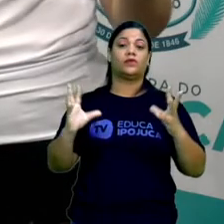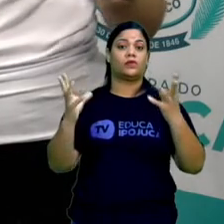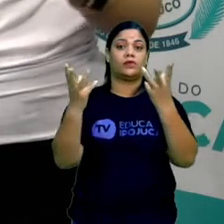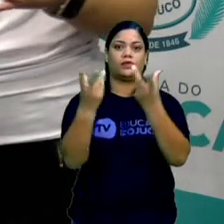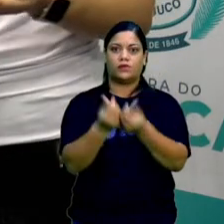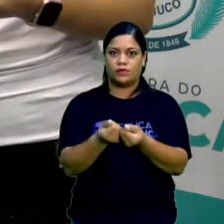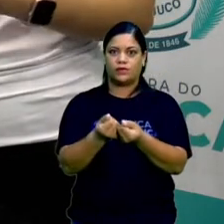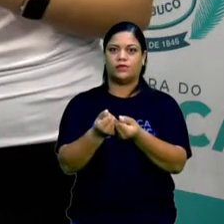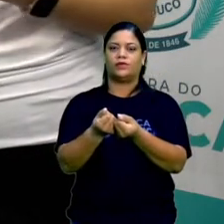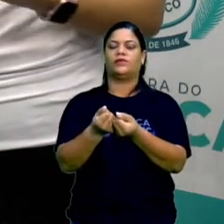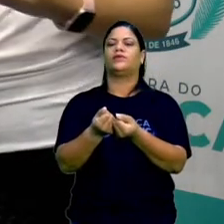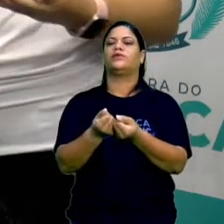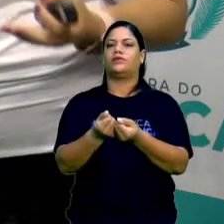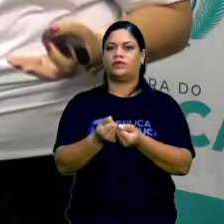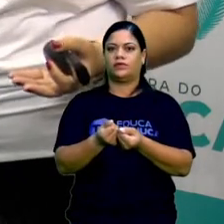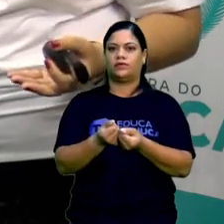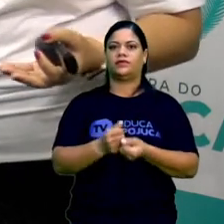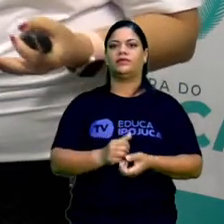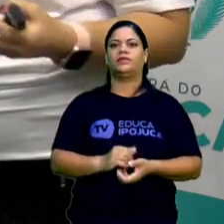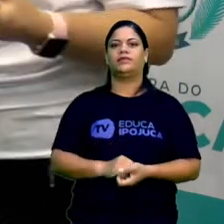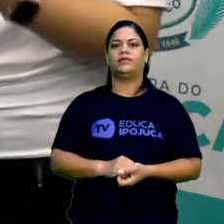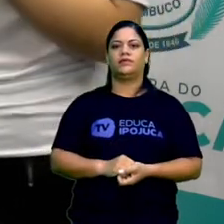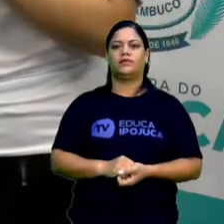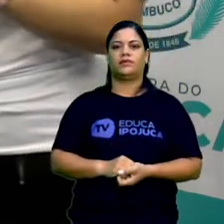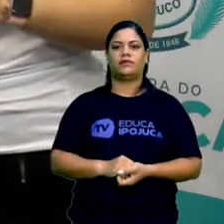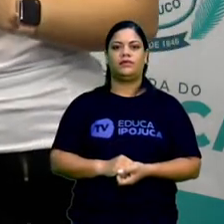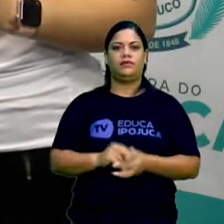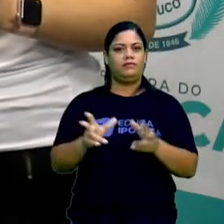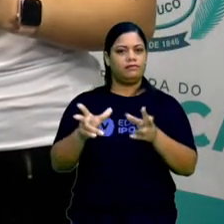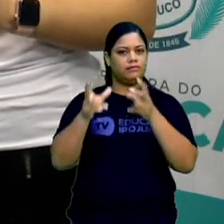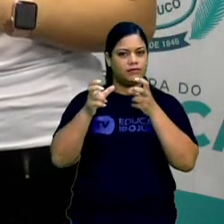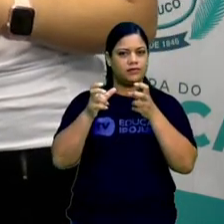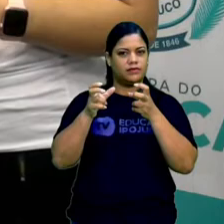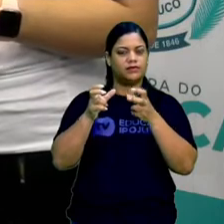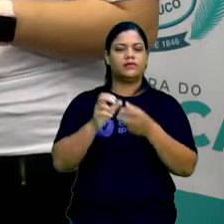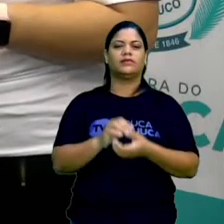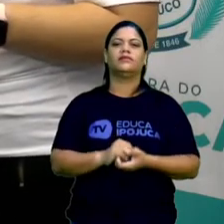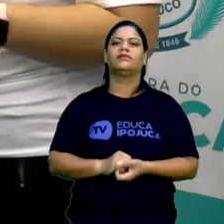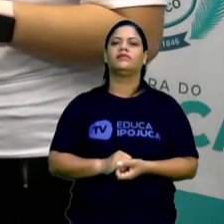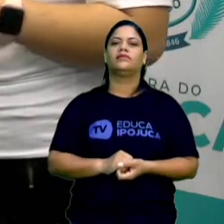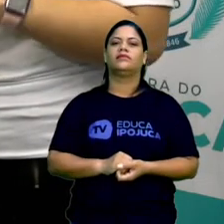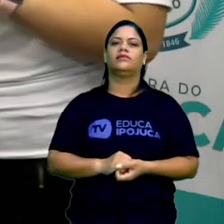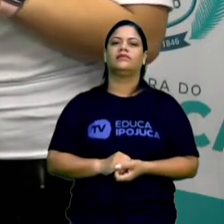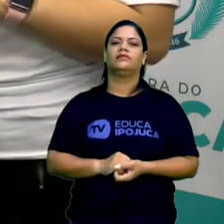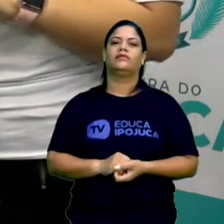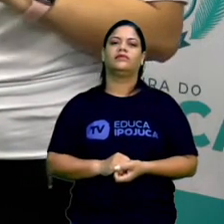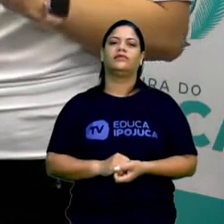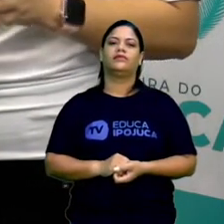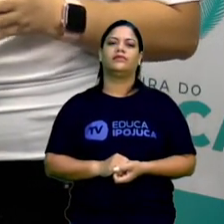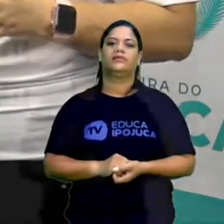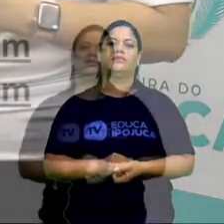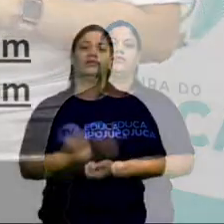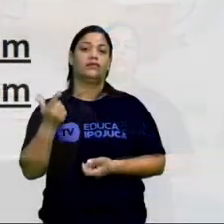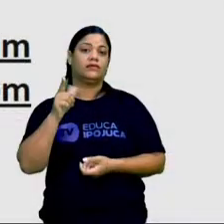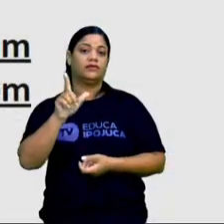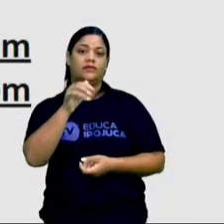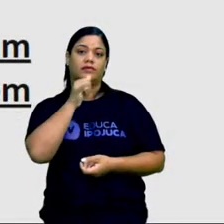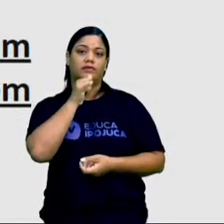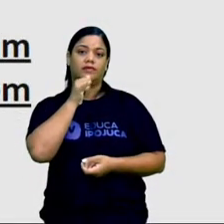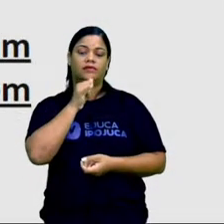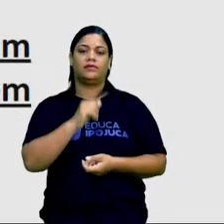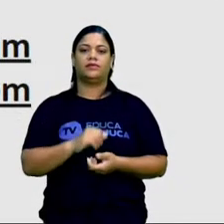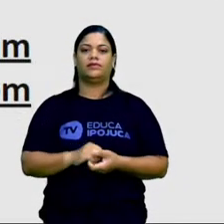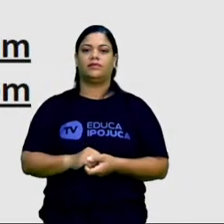todos de forma geral, sem exceção nenhuma. Então, desconfie dessa informação. Olha outro exemplo.